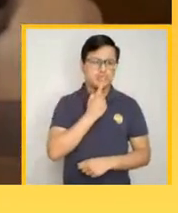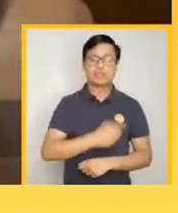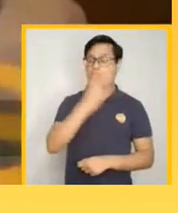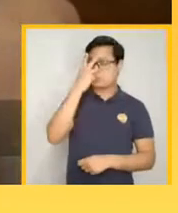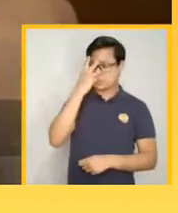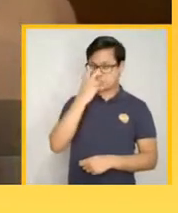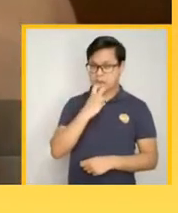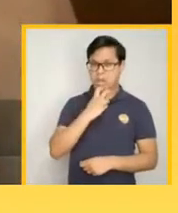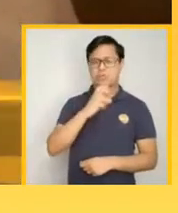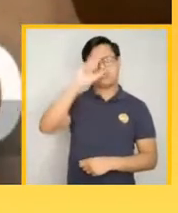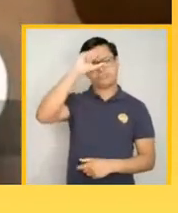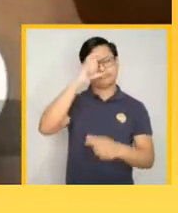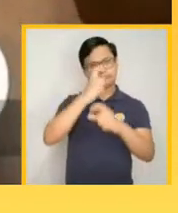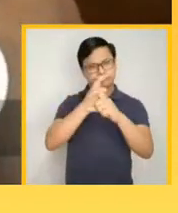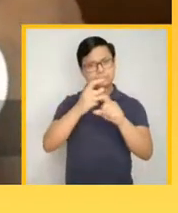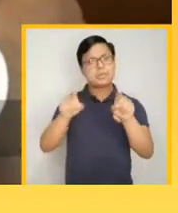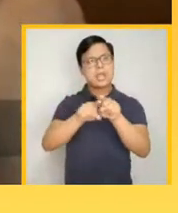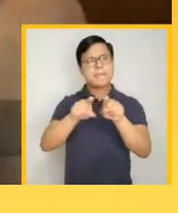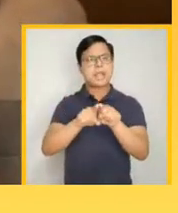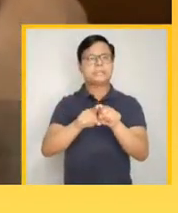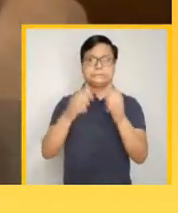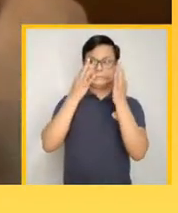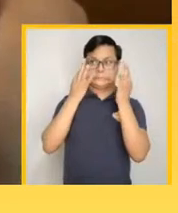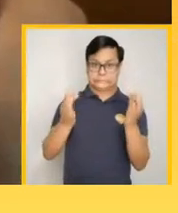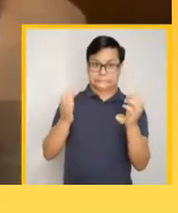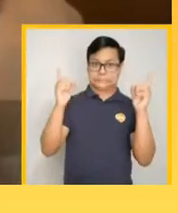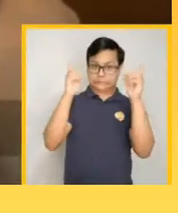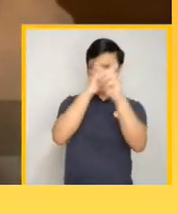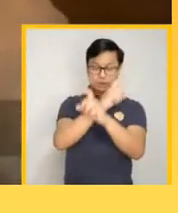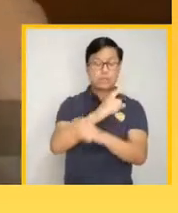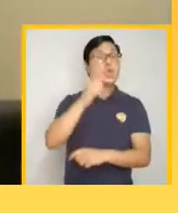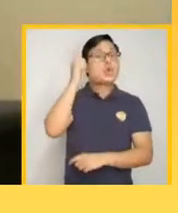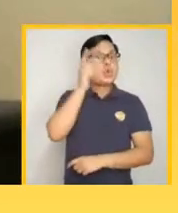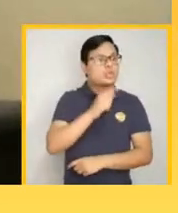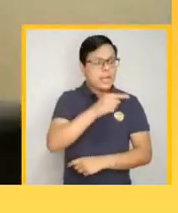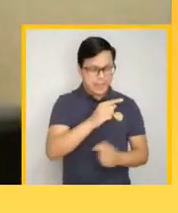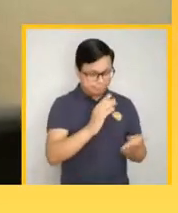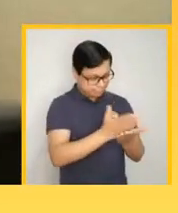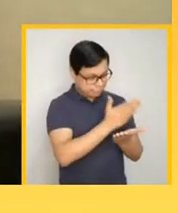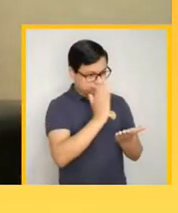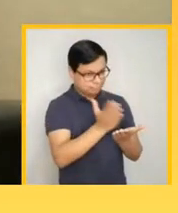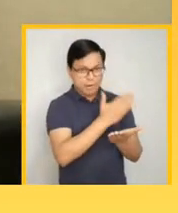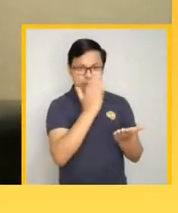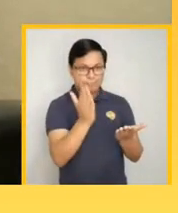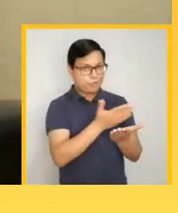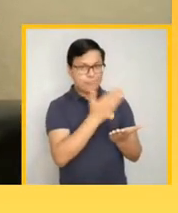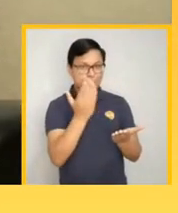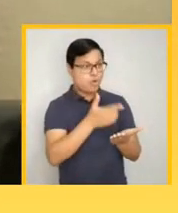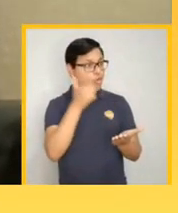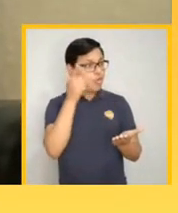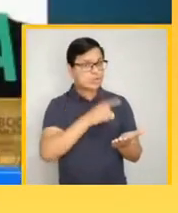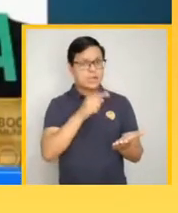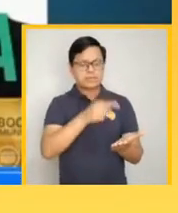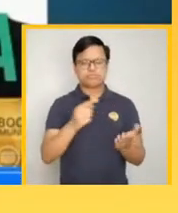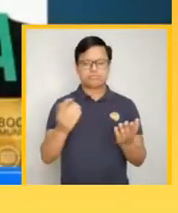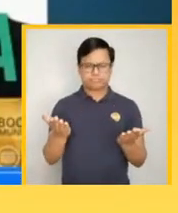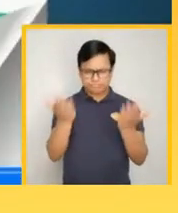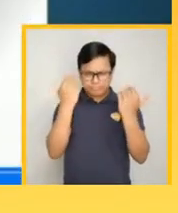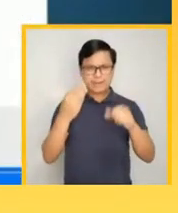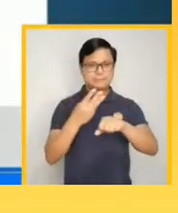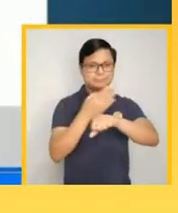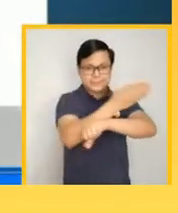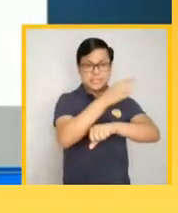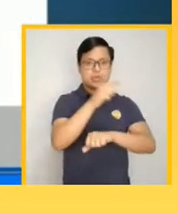surdos cegos disléxicos pessoas com déficit de atenção possam compartilhar um único livro